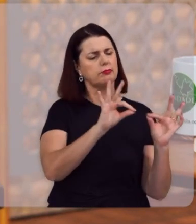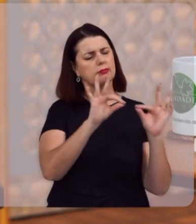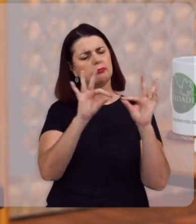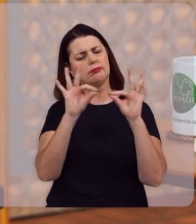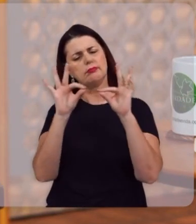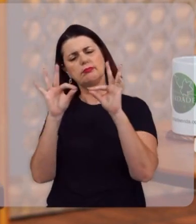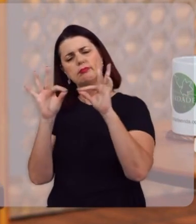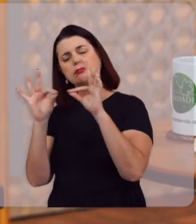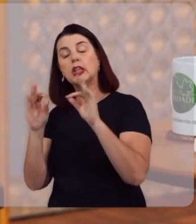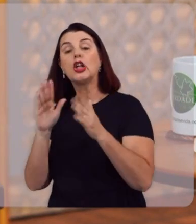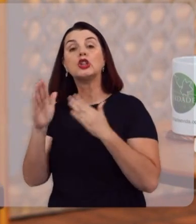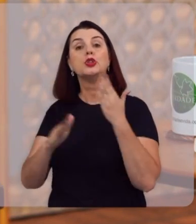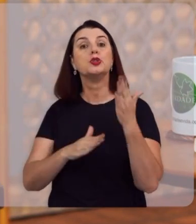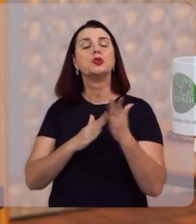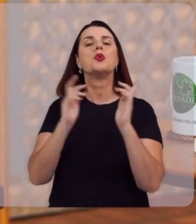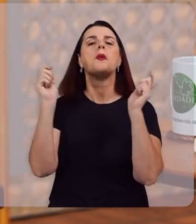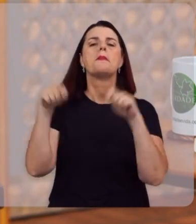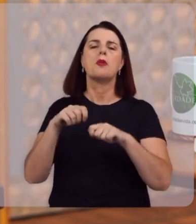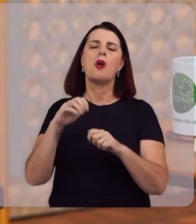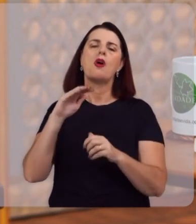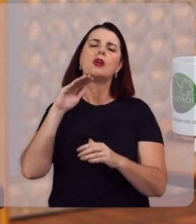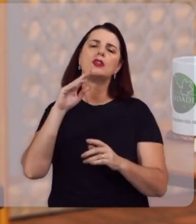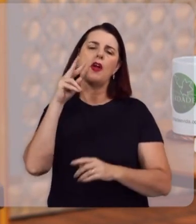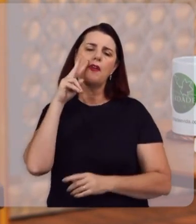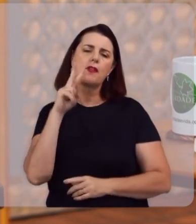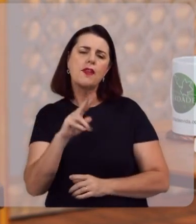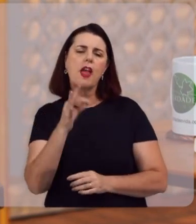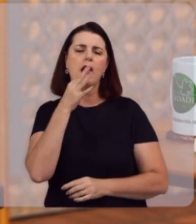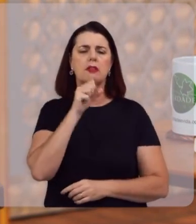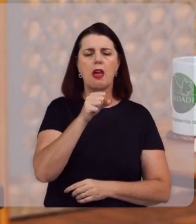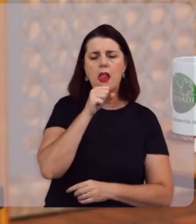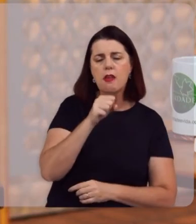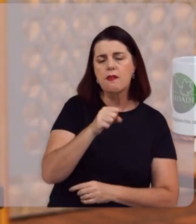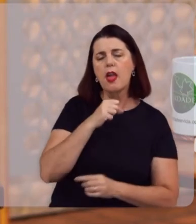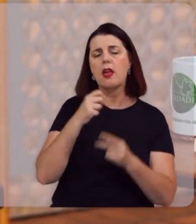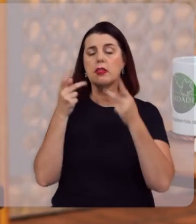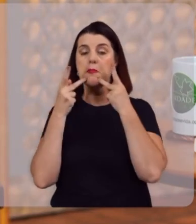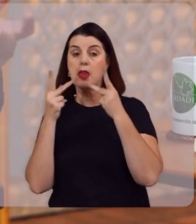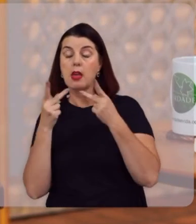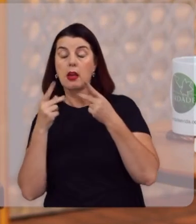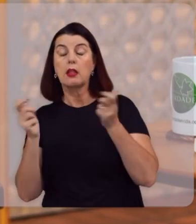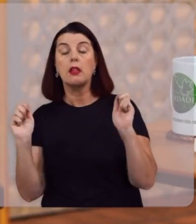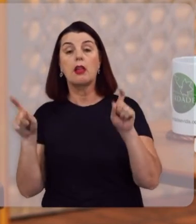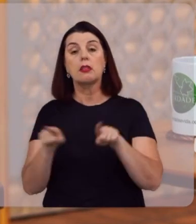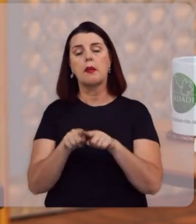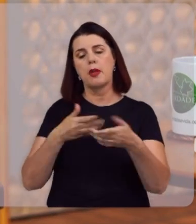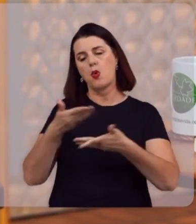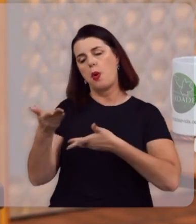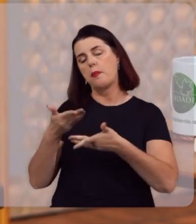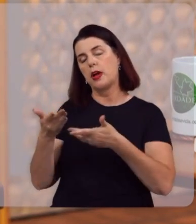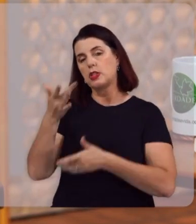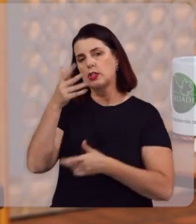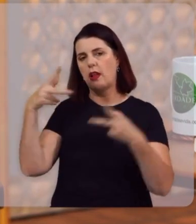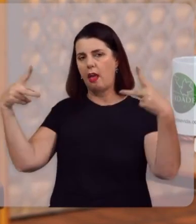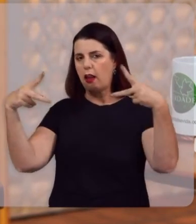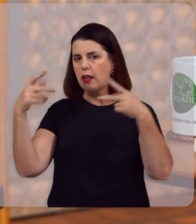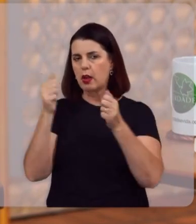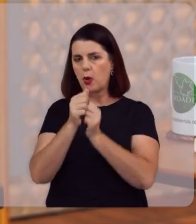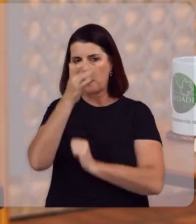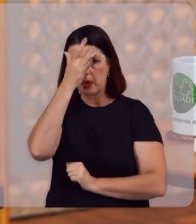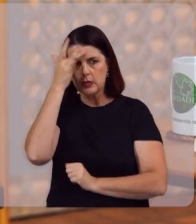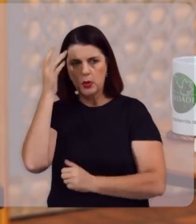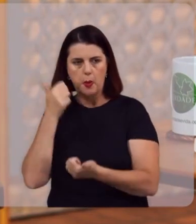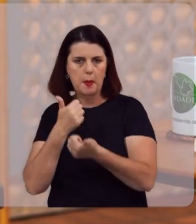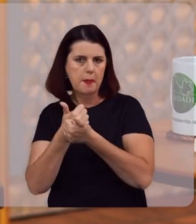programa Na íntegra Onde você pode Acompanhar Entrevista Mensagem E também Compartilhar aquele link Com as pessoas